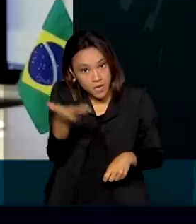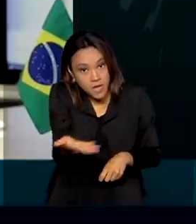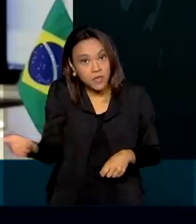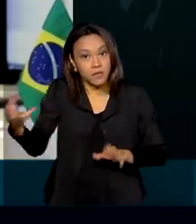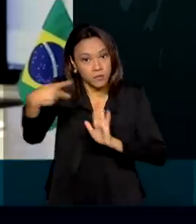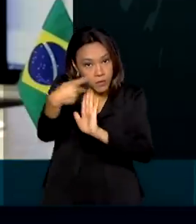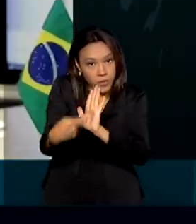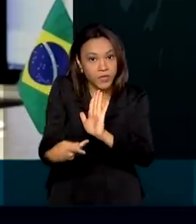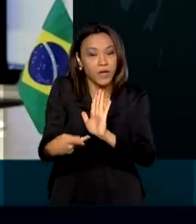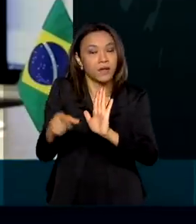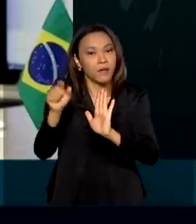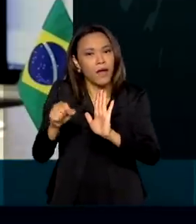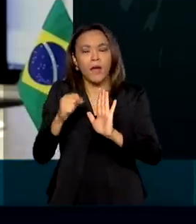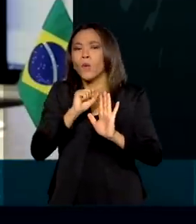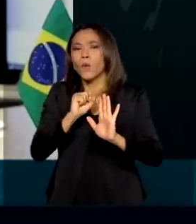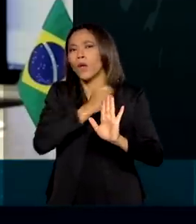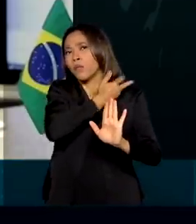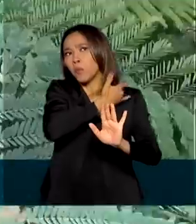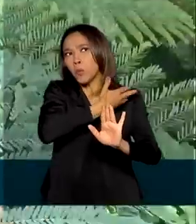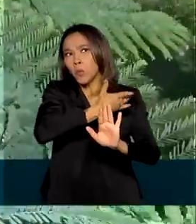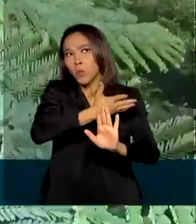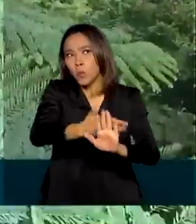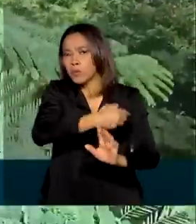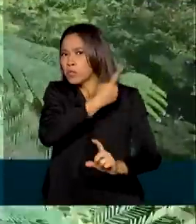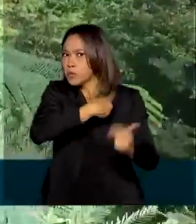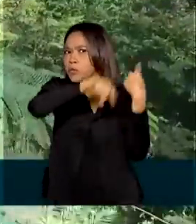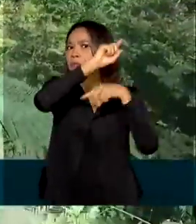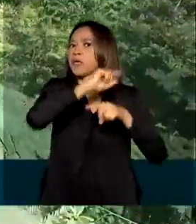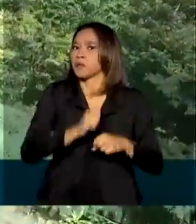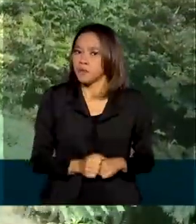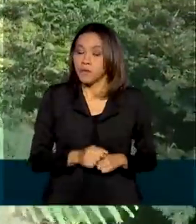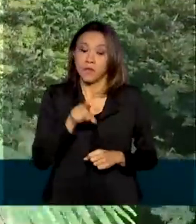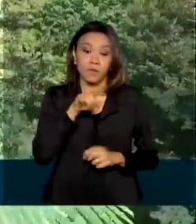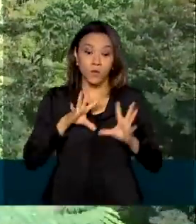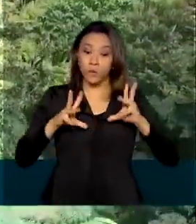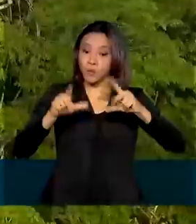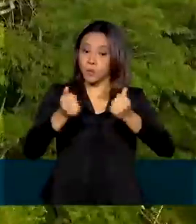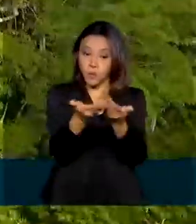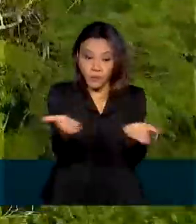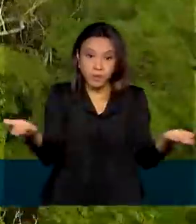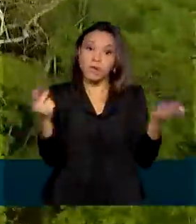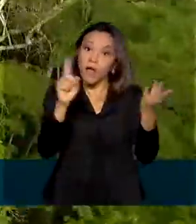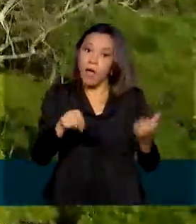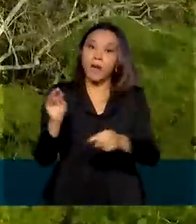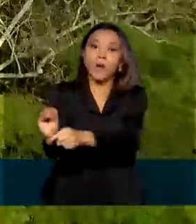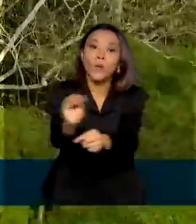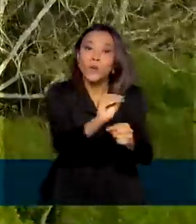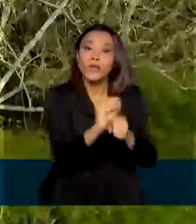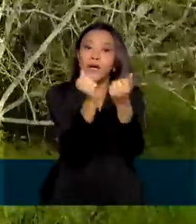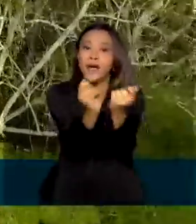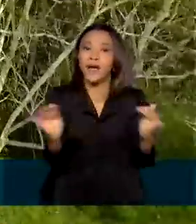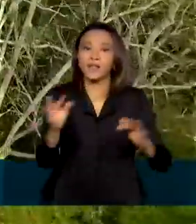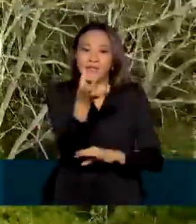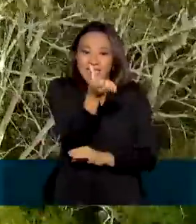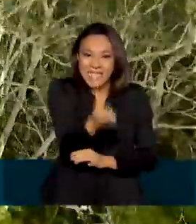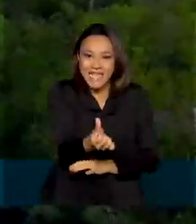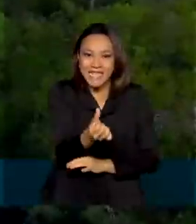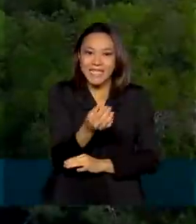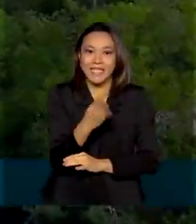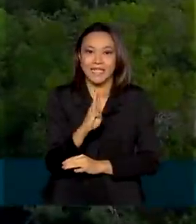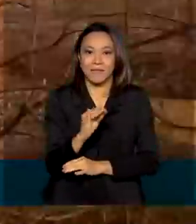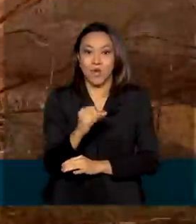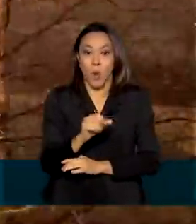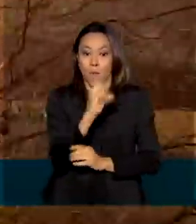dessa sequência de sucesso. Tudo para preservar a floresta nativa dos seis biomas brasileiros,